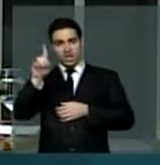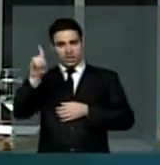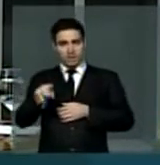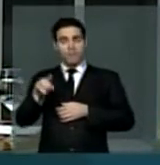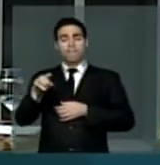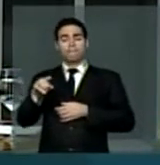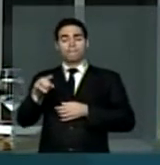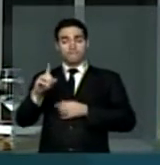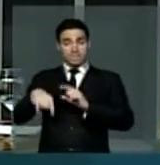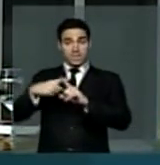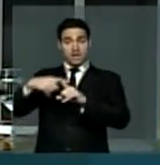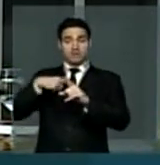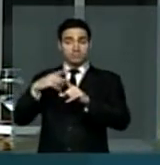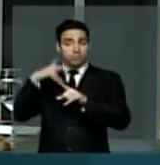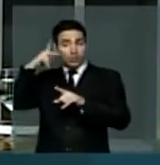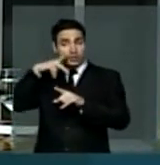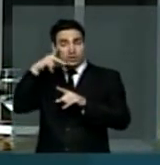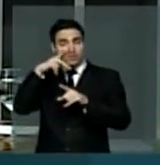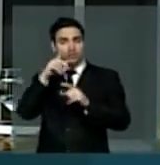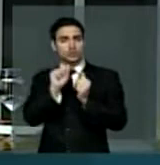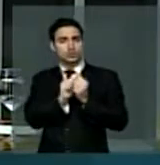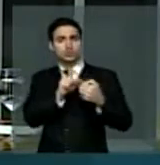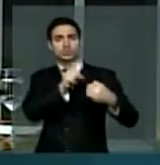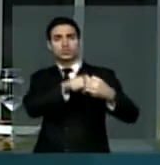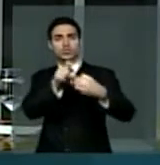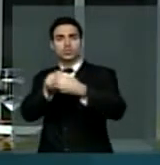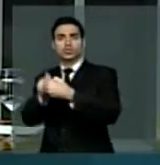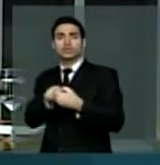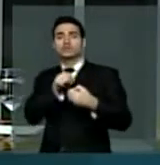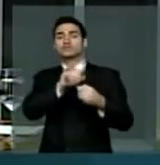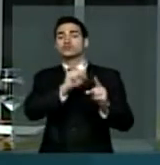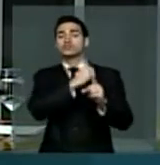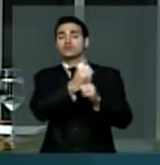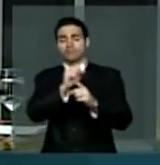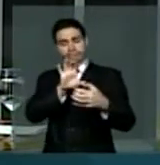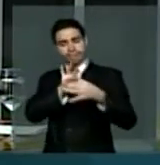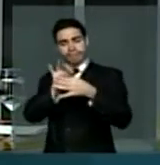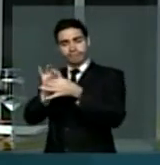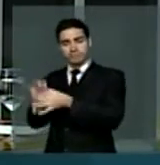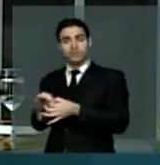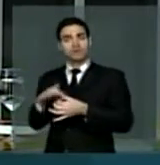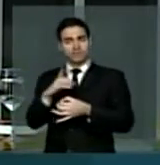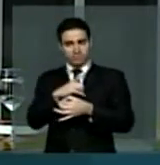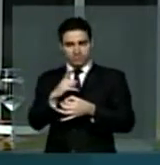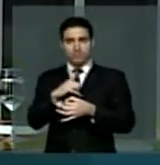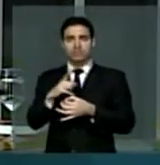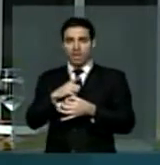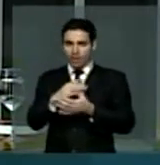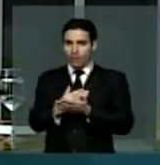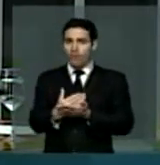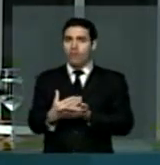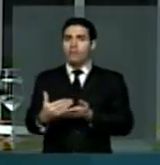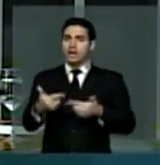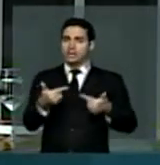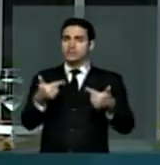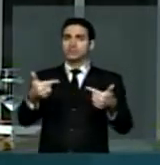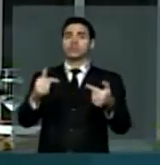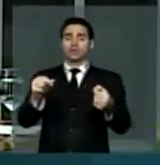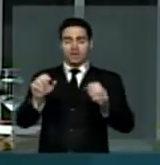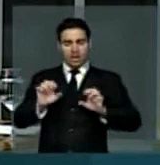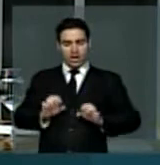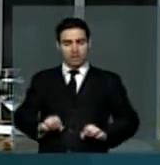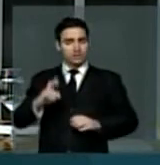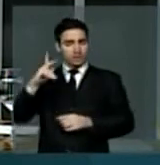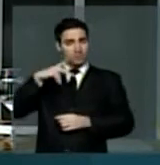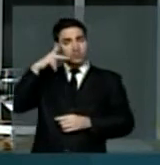junto a outro segmento da sociedade vem levantando com vigor esta bandeira da ética na política